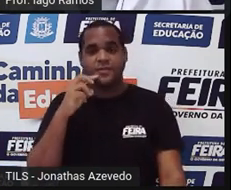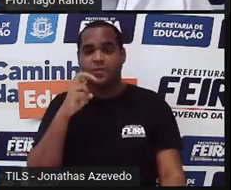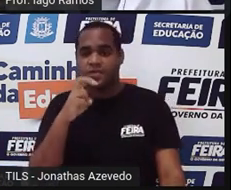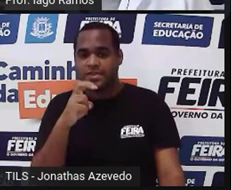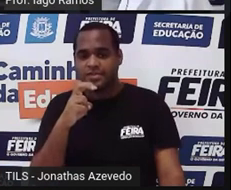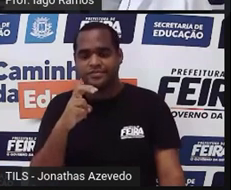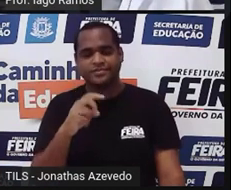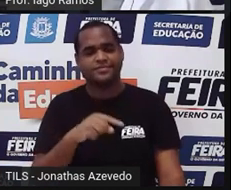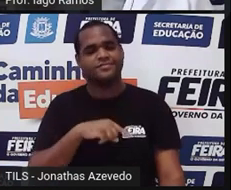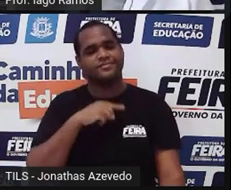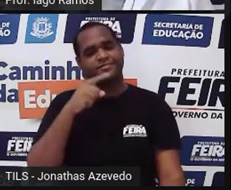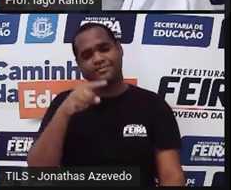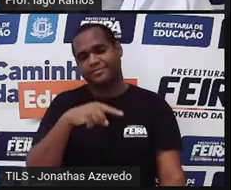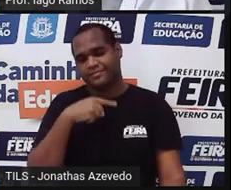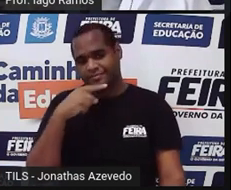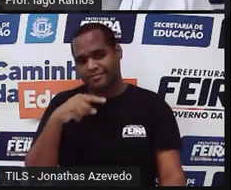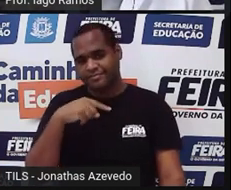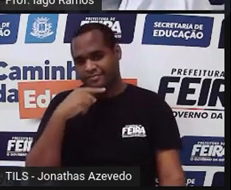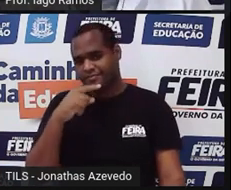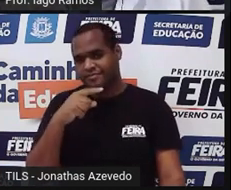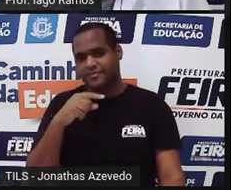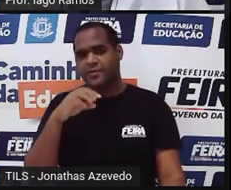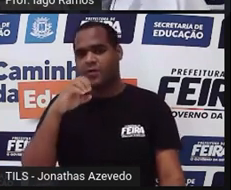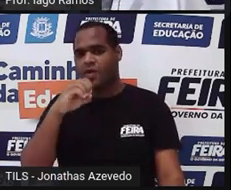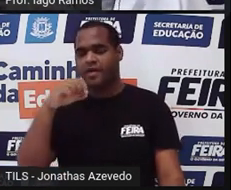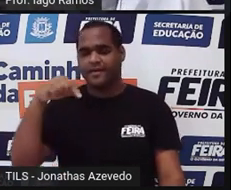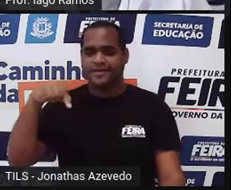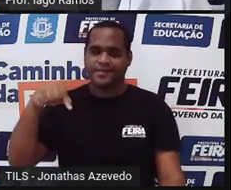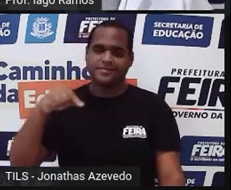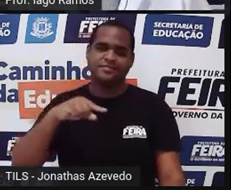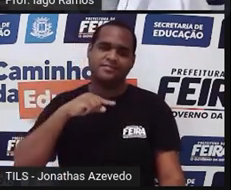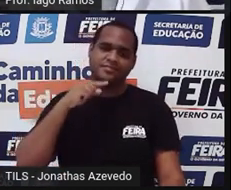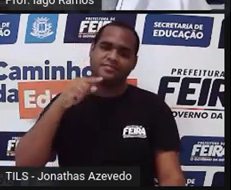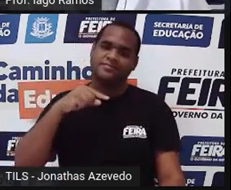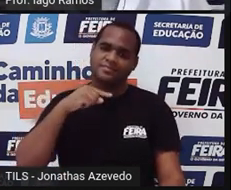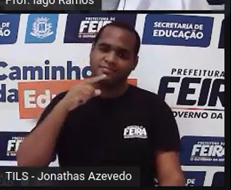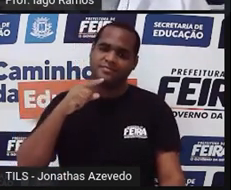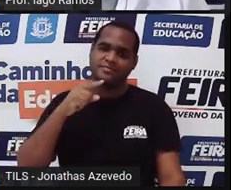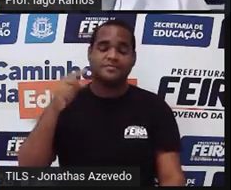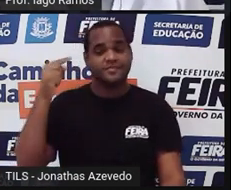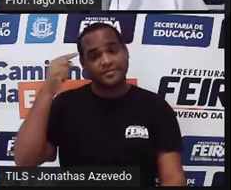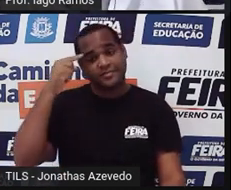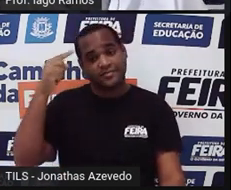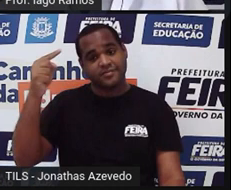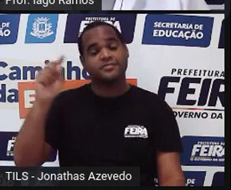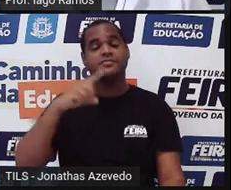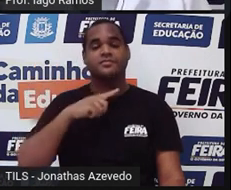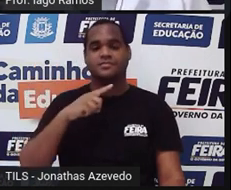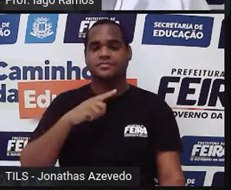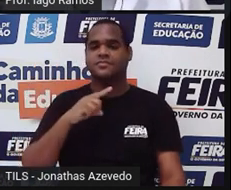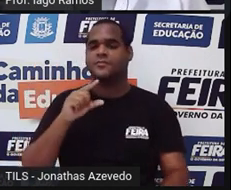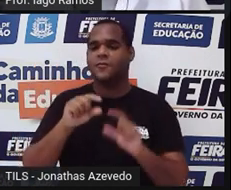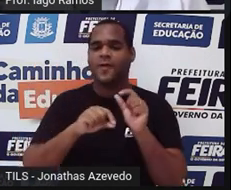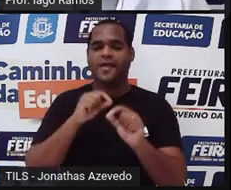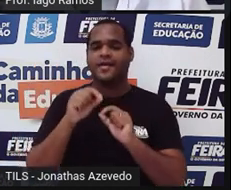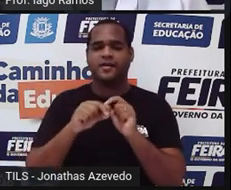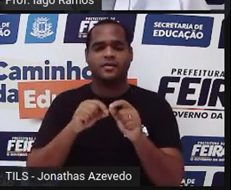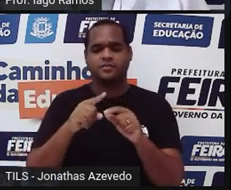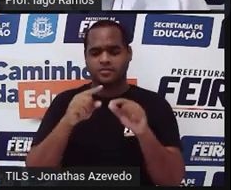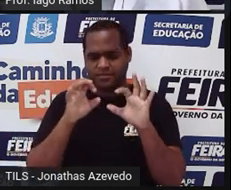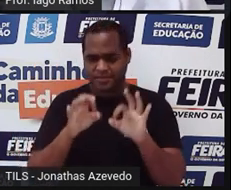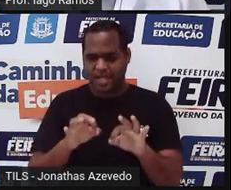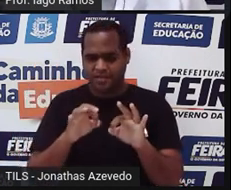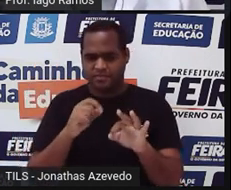aquele lado que vai de O até Q. Por quê? Por conta da condição de existência. Que aqui não dá certo.